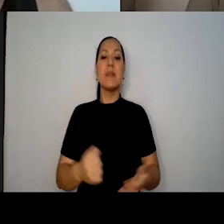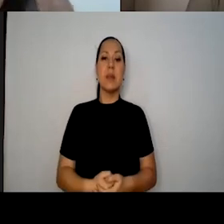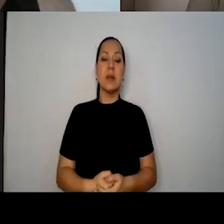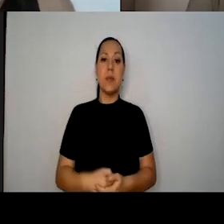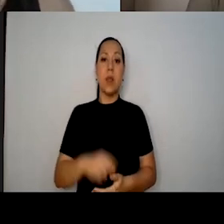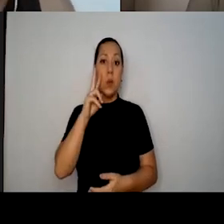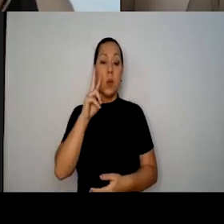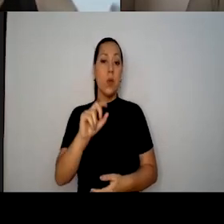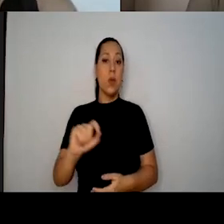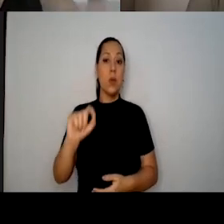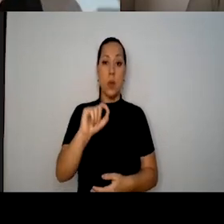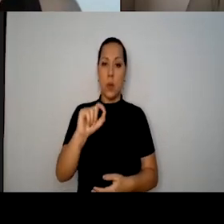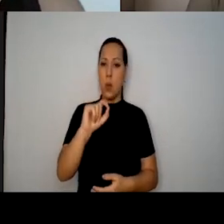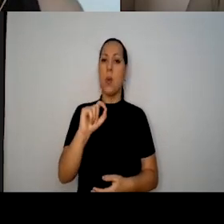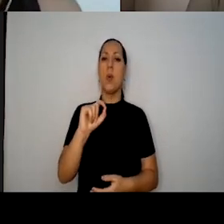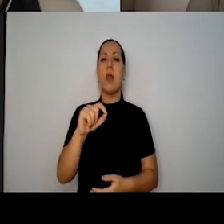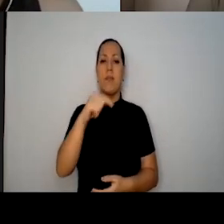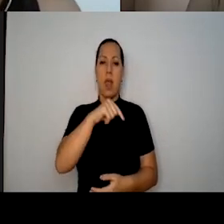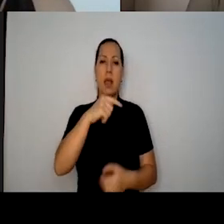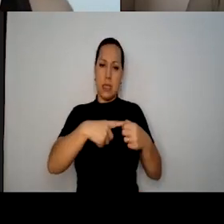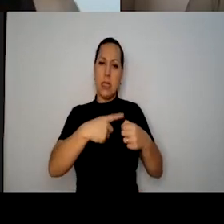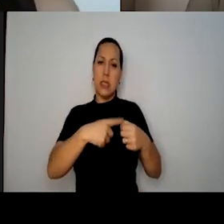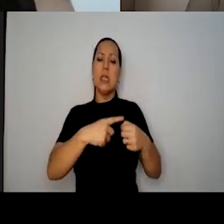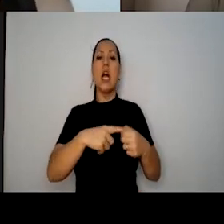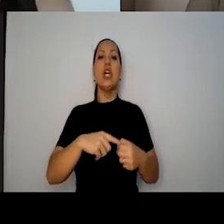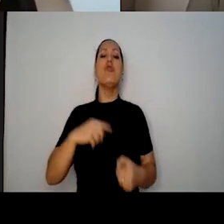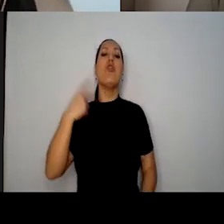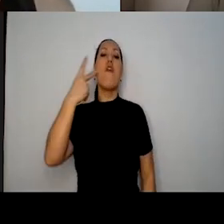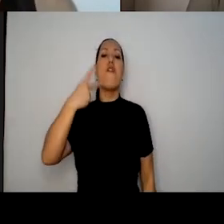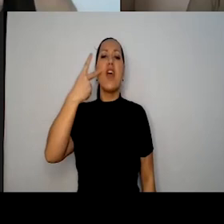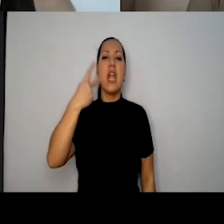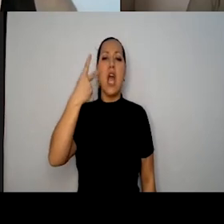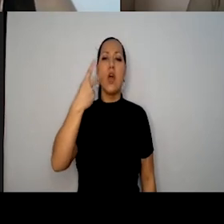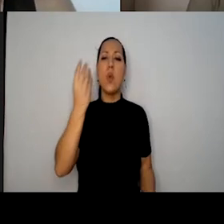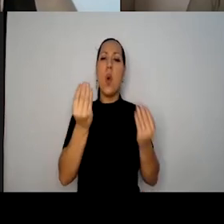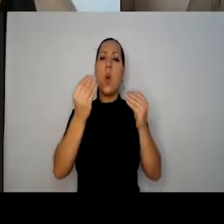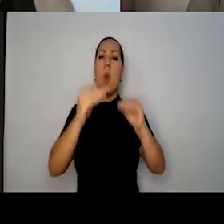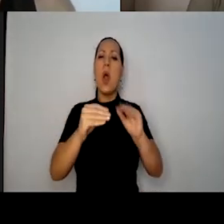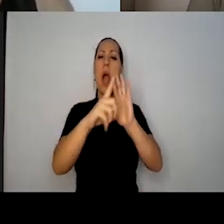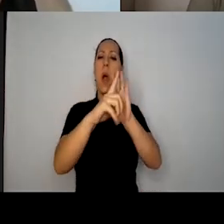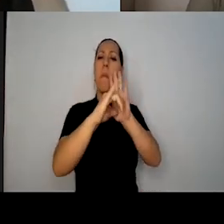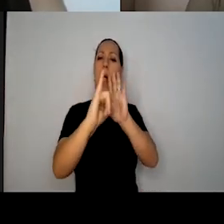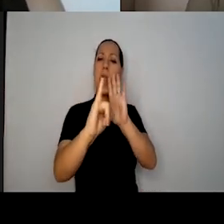Prudente, um vereador querendo colocar uma lei para proibir atividades artísticas no semáforo,